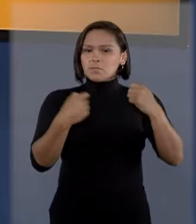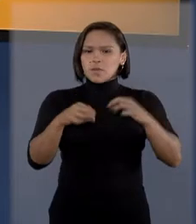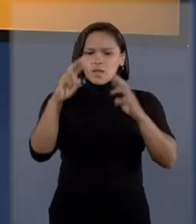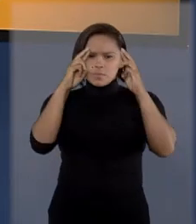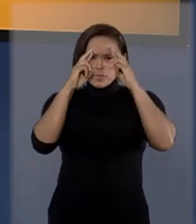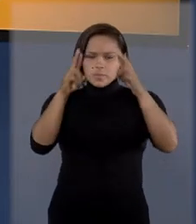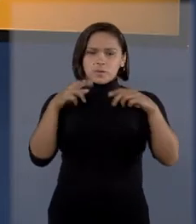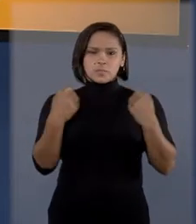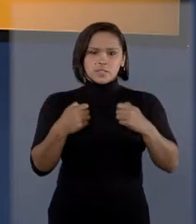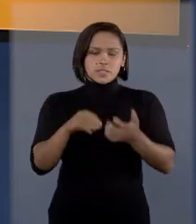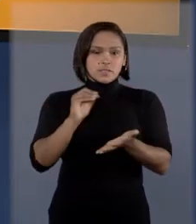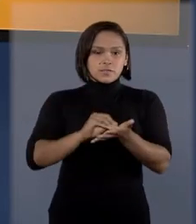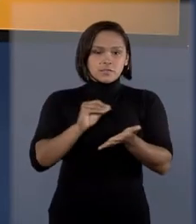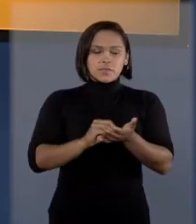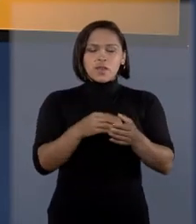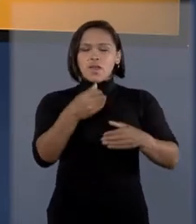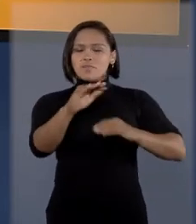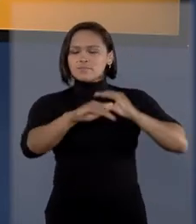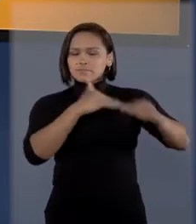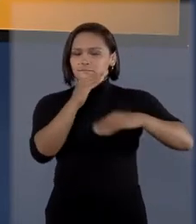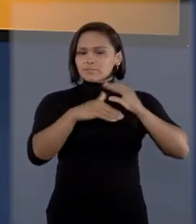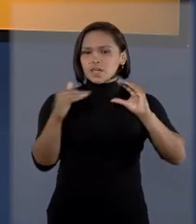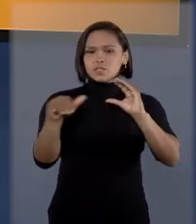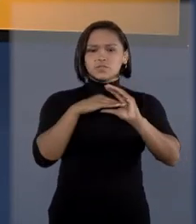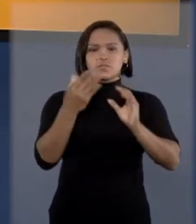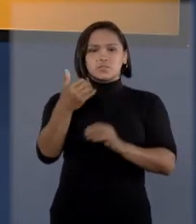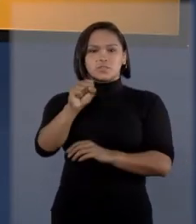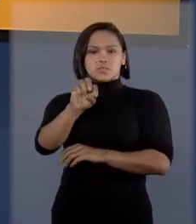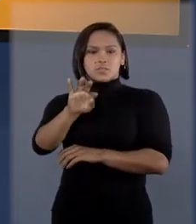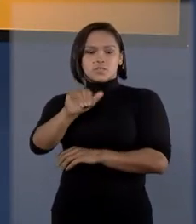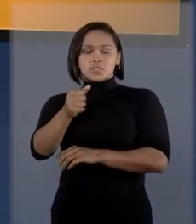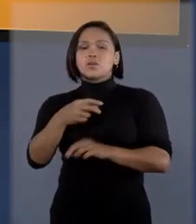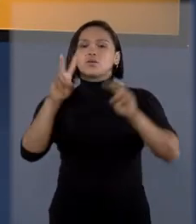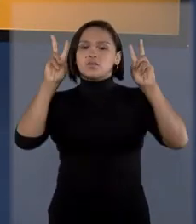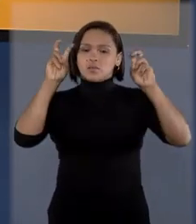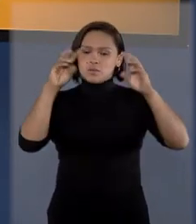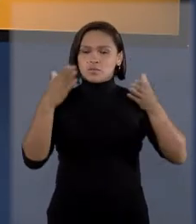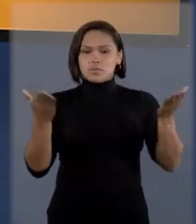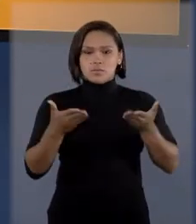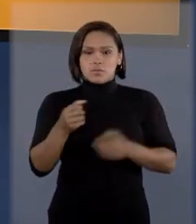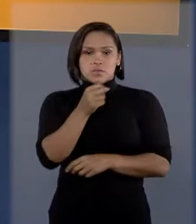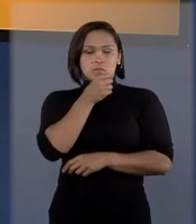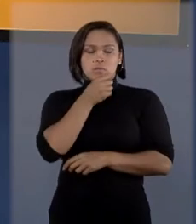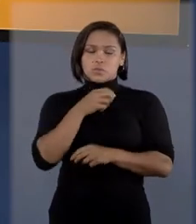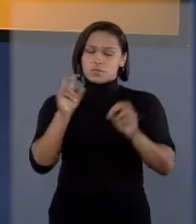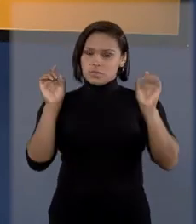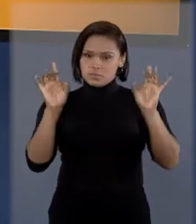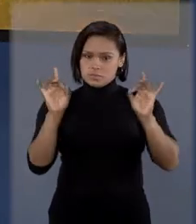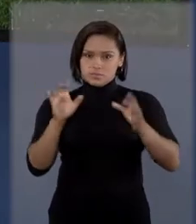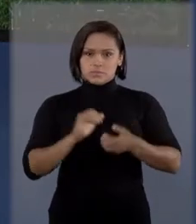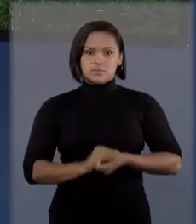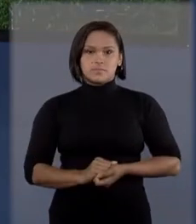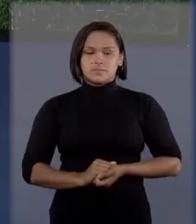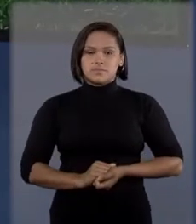muitos casos chegam ao STJ. Esse é o assunto da nossa reportagem especial de hoje.